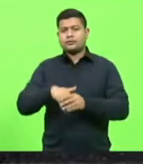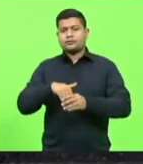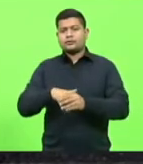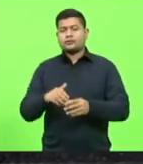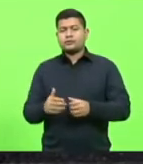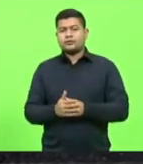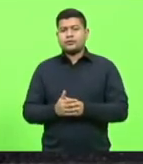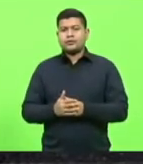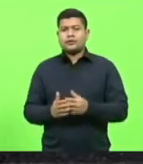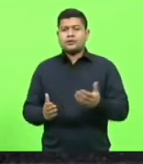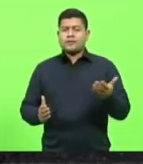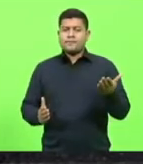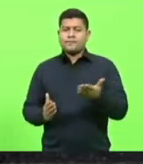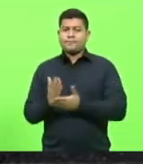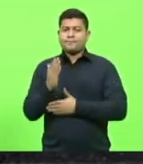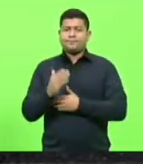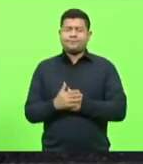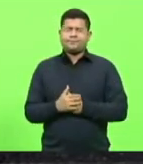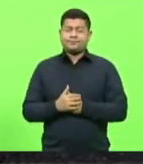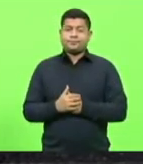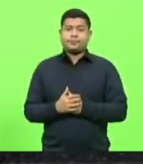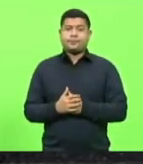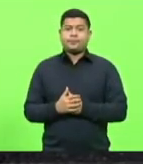Moção número 336. Deputado João Amin. Aprovado.